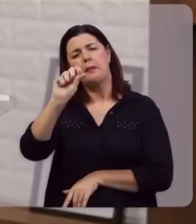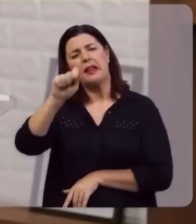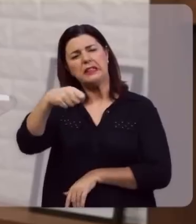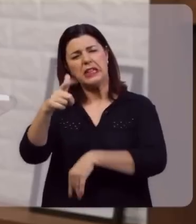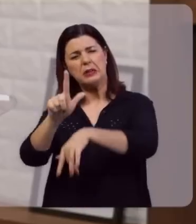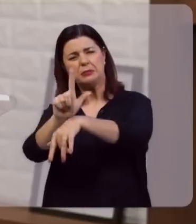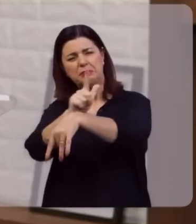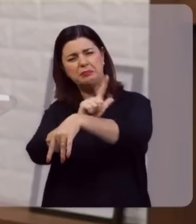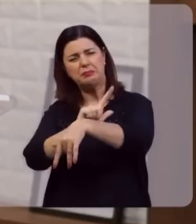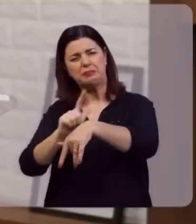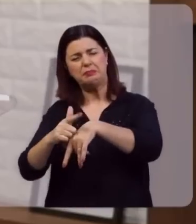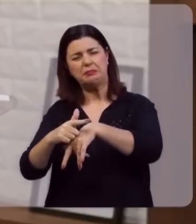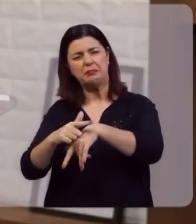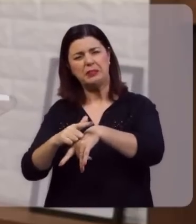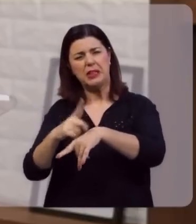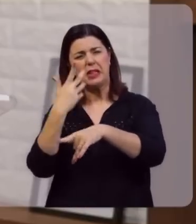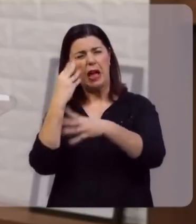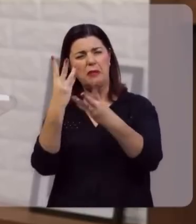apodrecendo vivo,